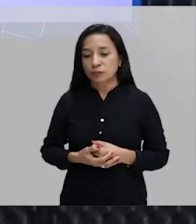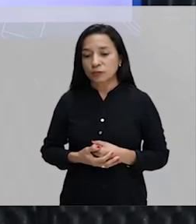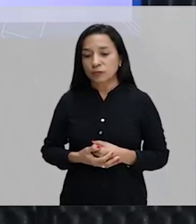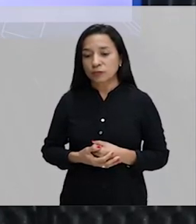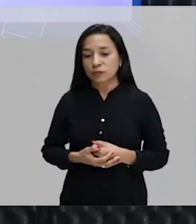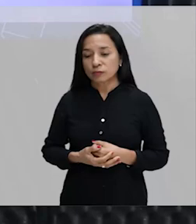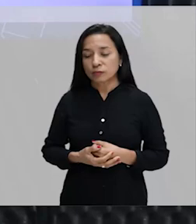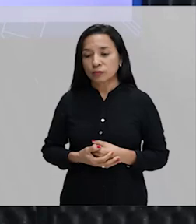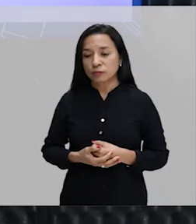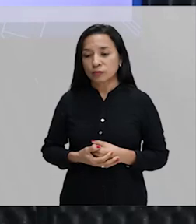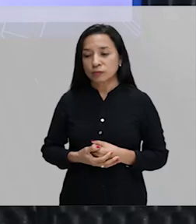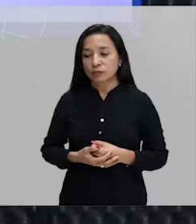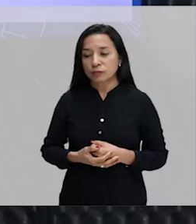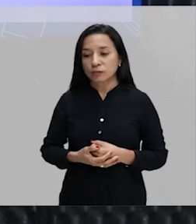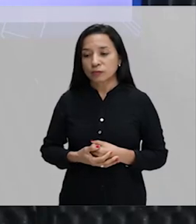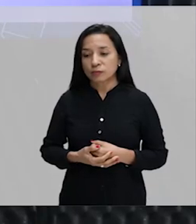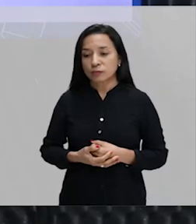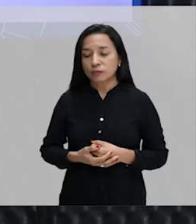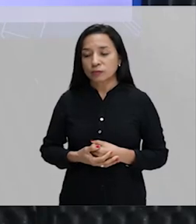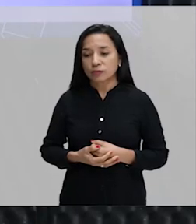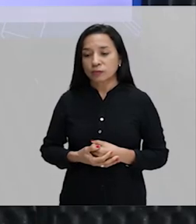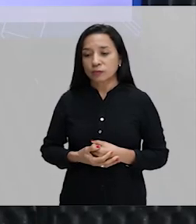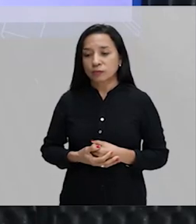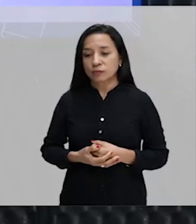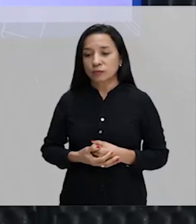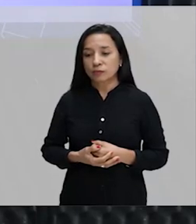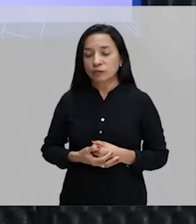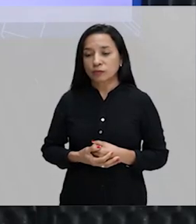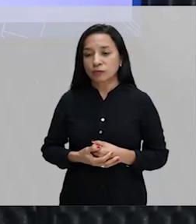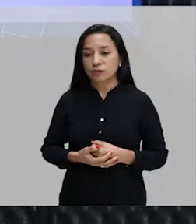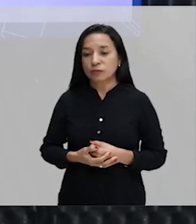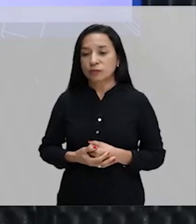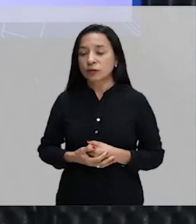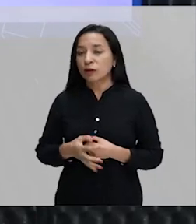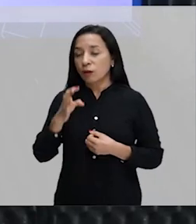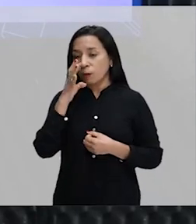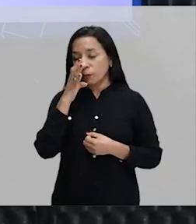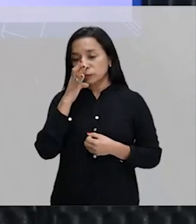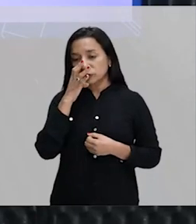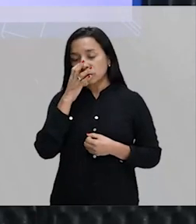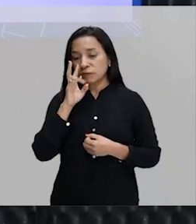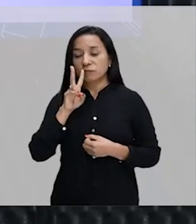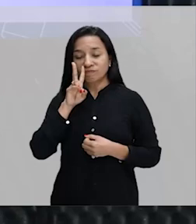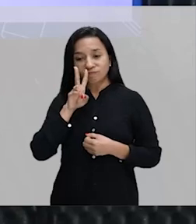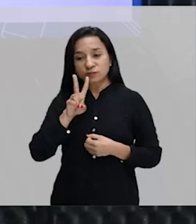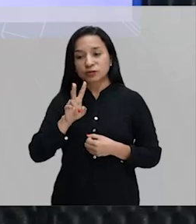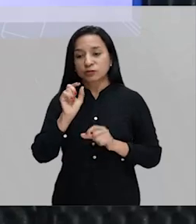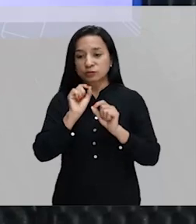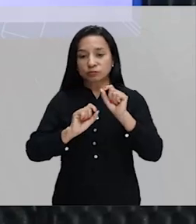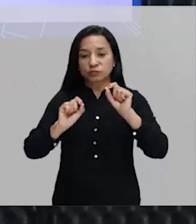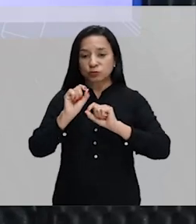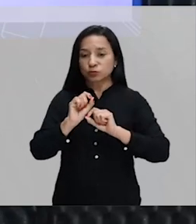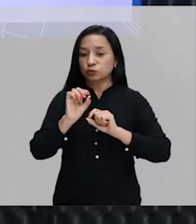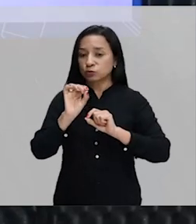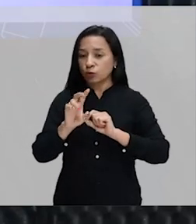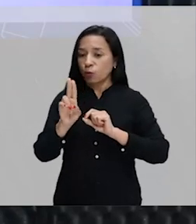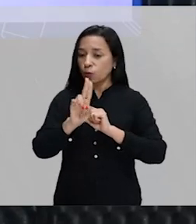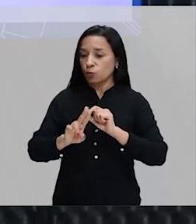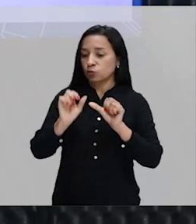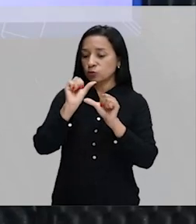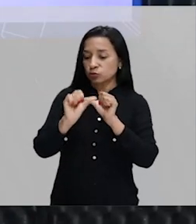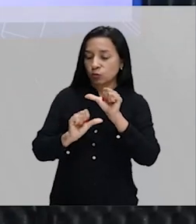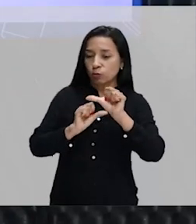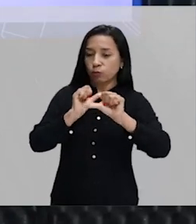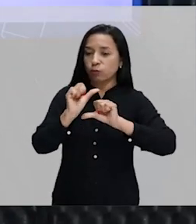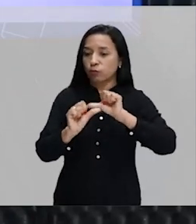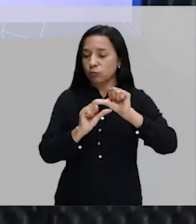tenido ellos habrían tenido observem que eu só conjugo só muda a